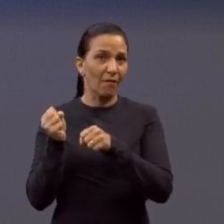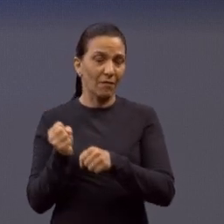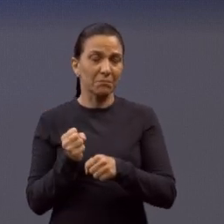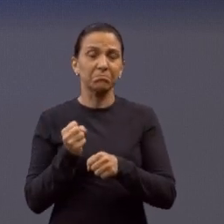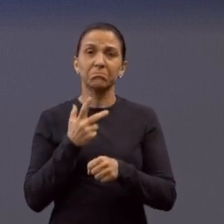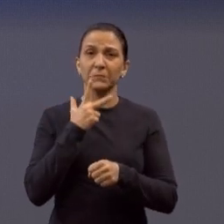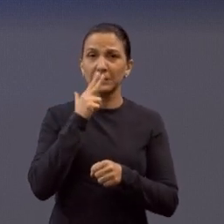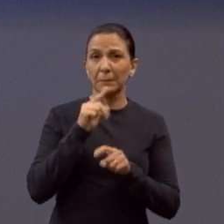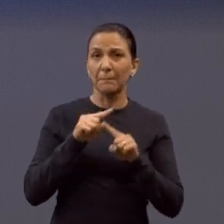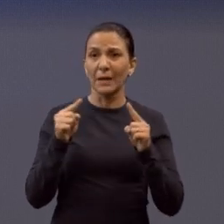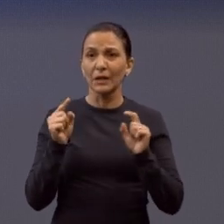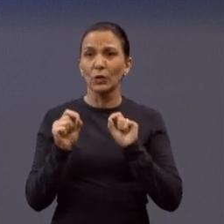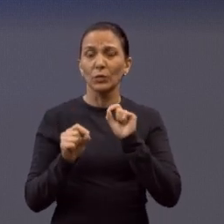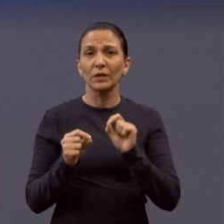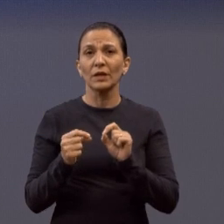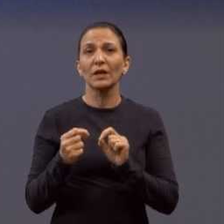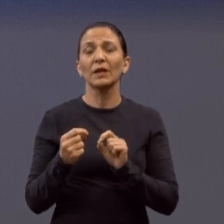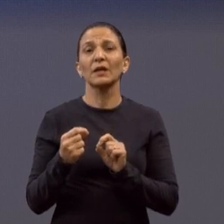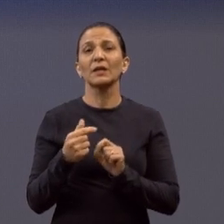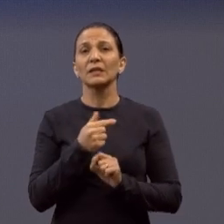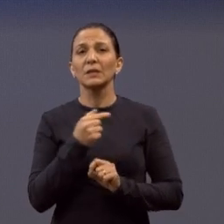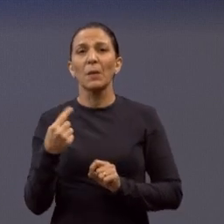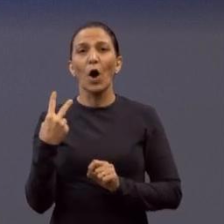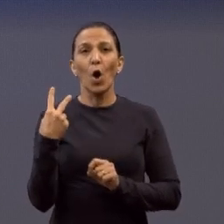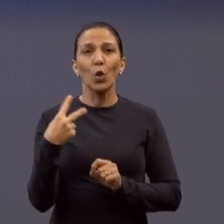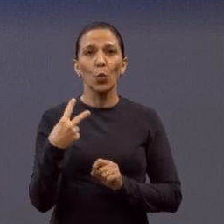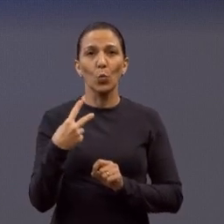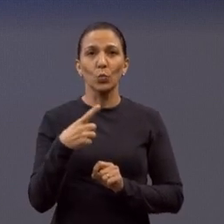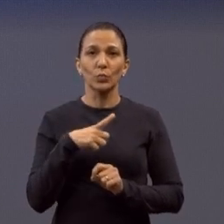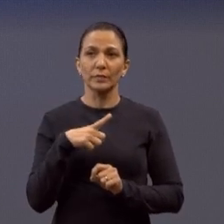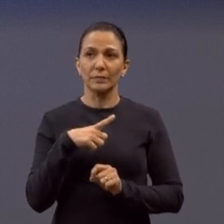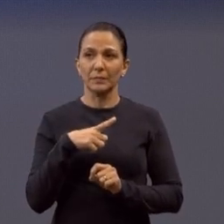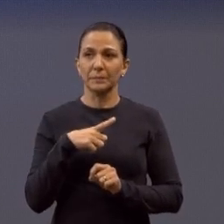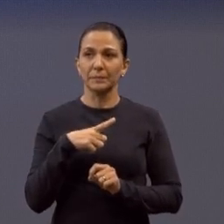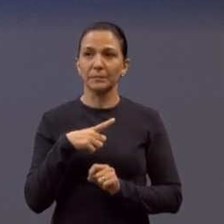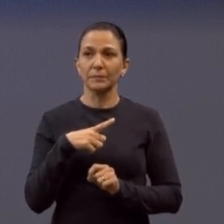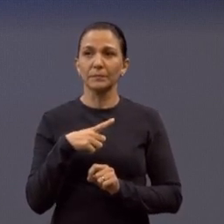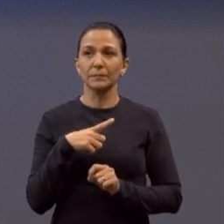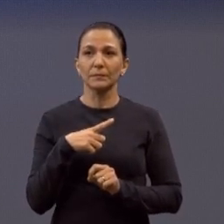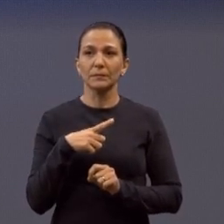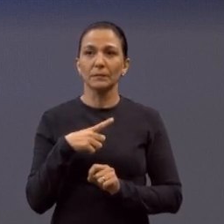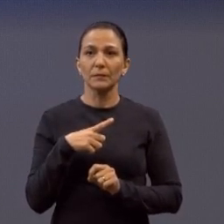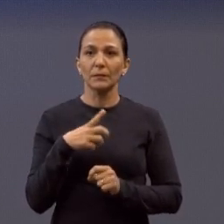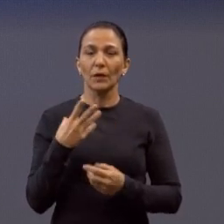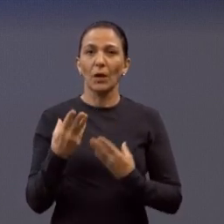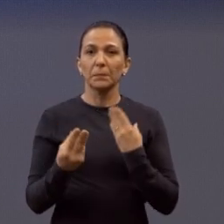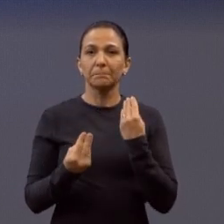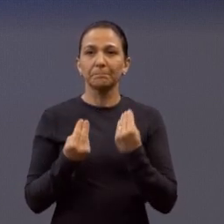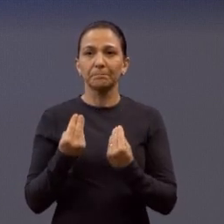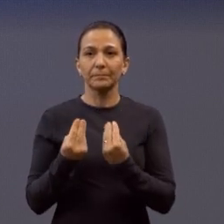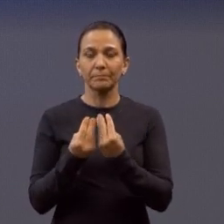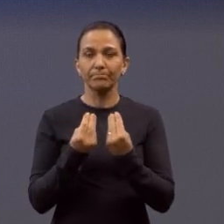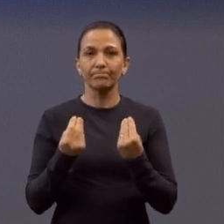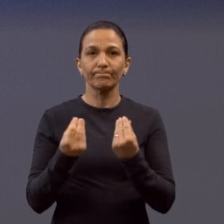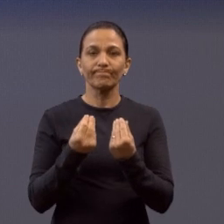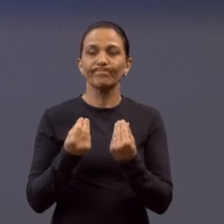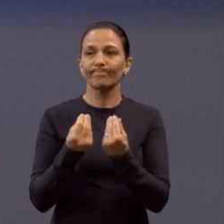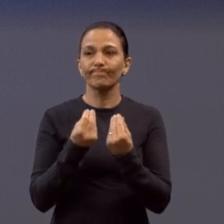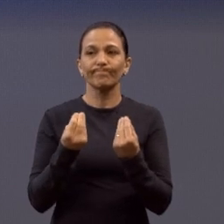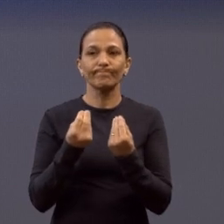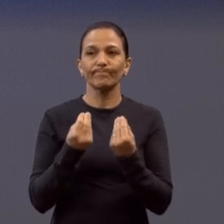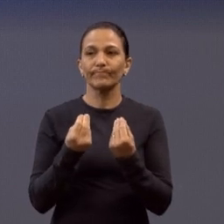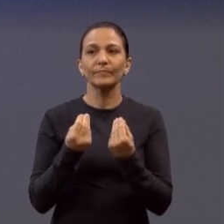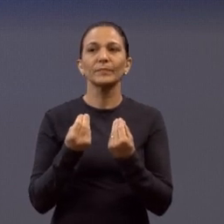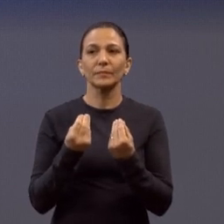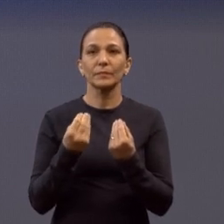presidente? Faz duas semanas, mas aí é uma coisa de